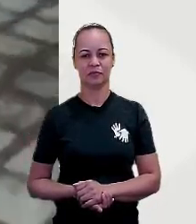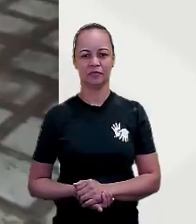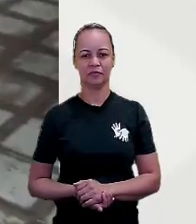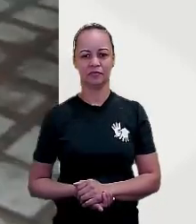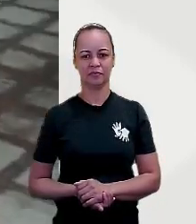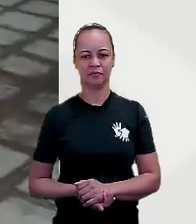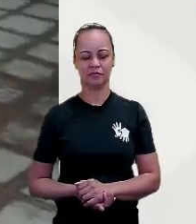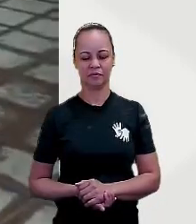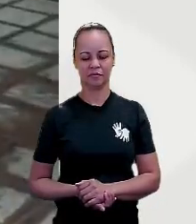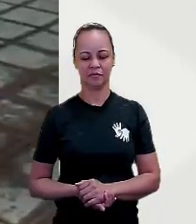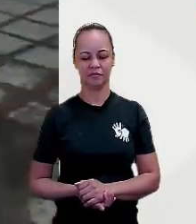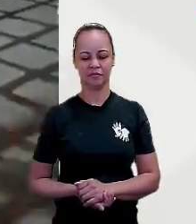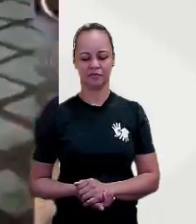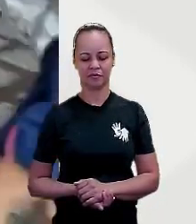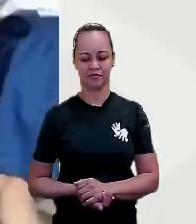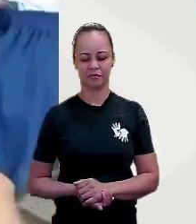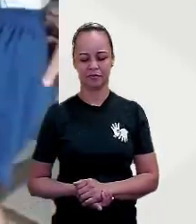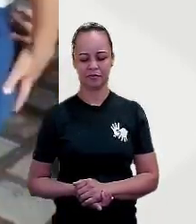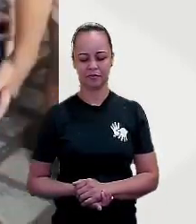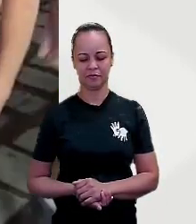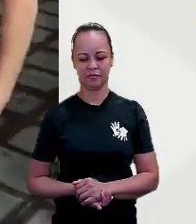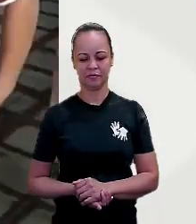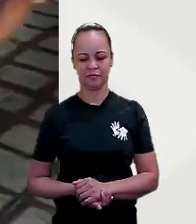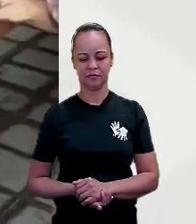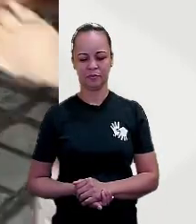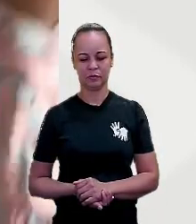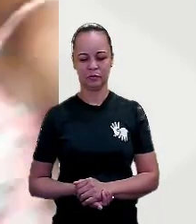Valer e ele e ele abre e ele abre.